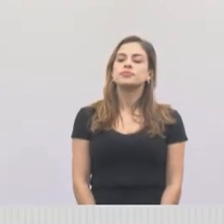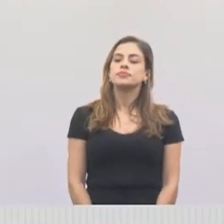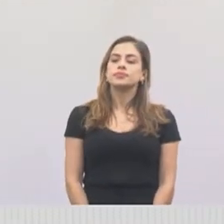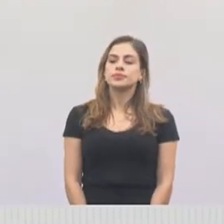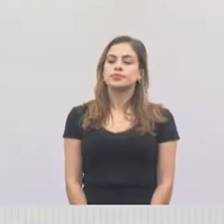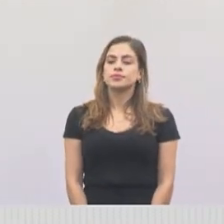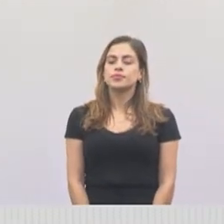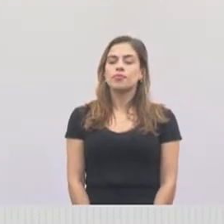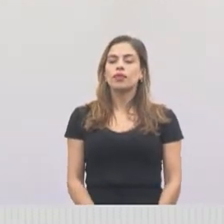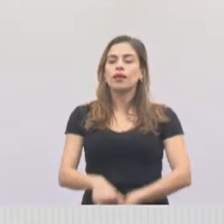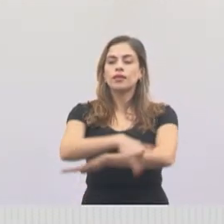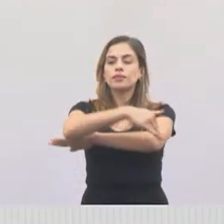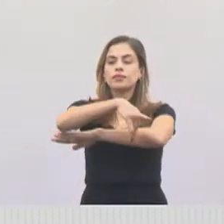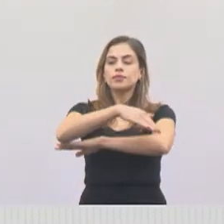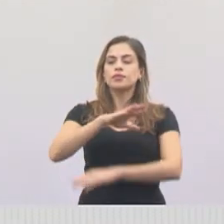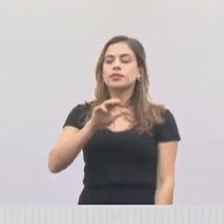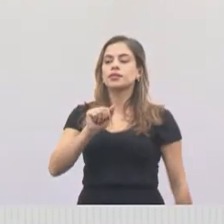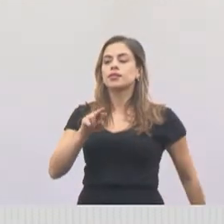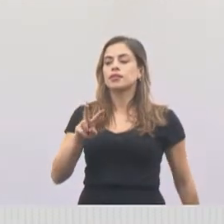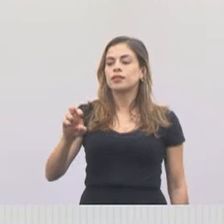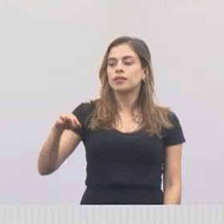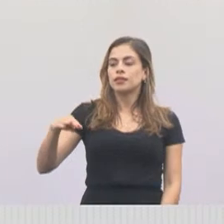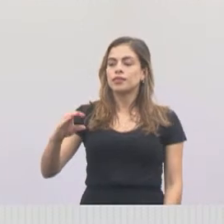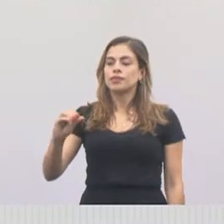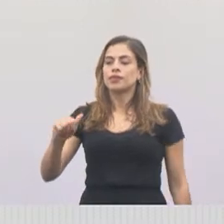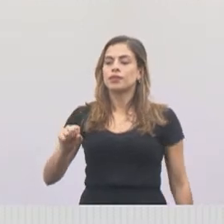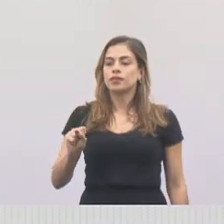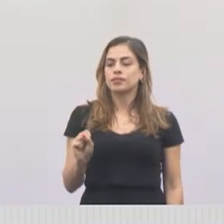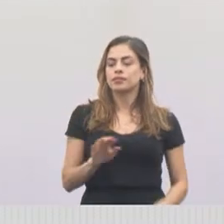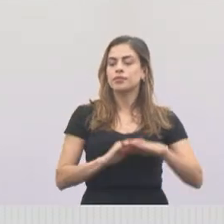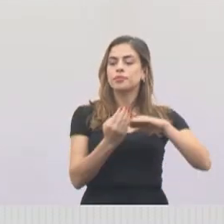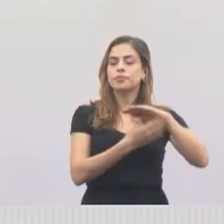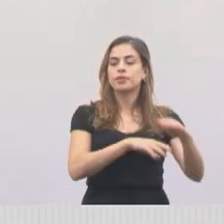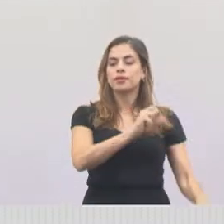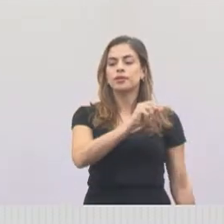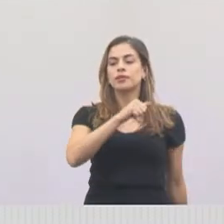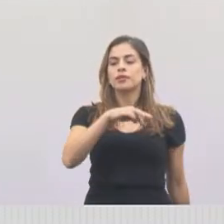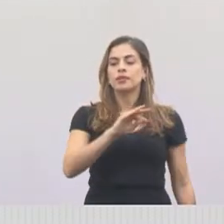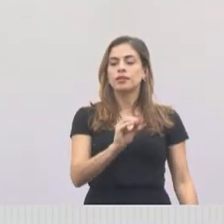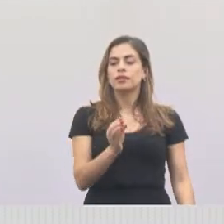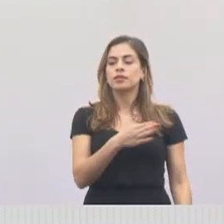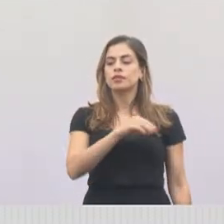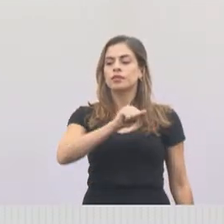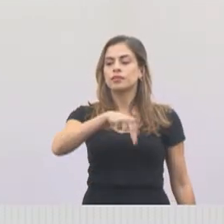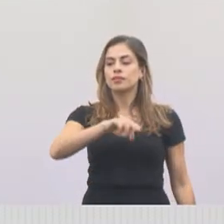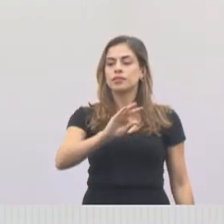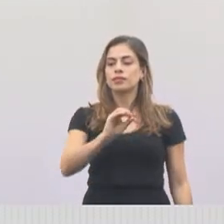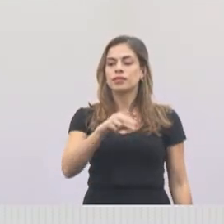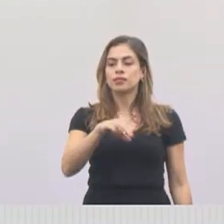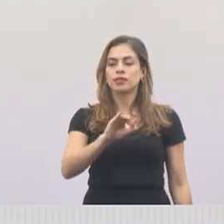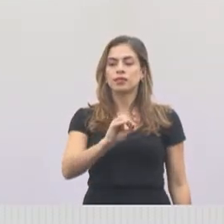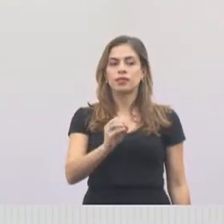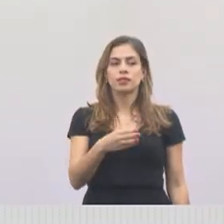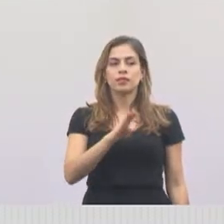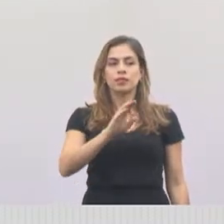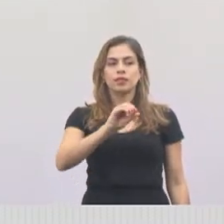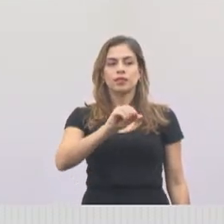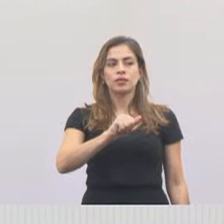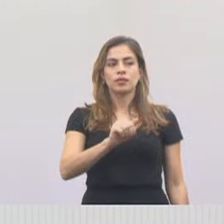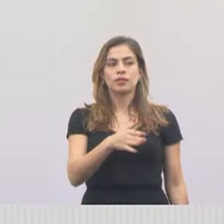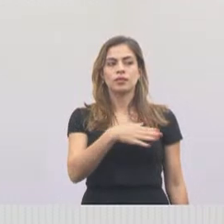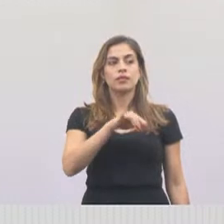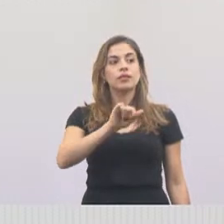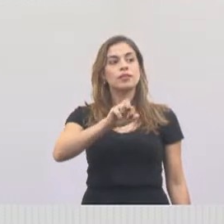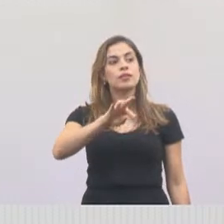Aí é na rua das Avengas, lá no Santo Antônio da Boa Vista, na divisa com a Nilo Máximo. Ali nós